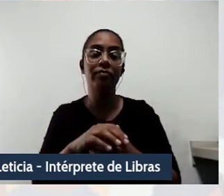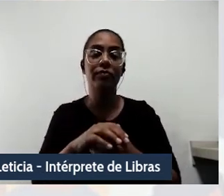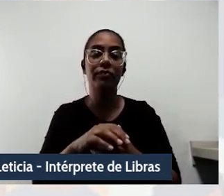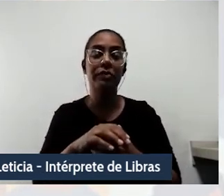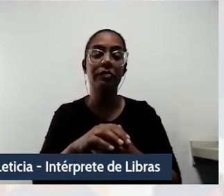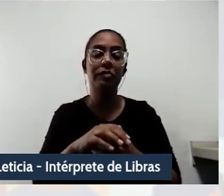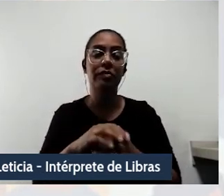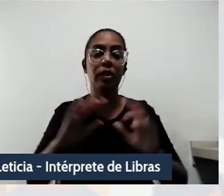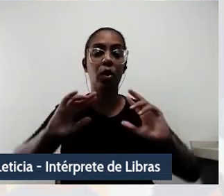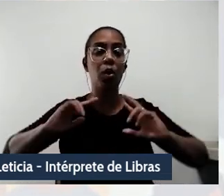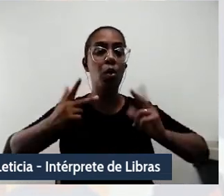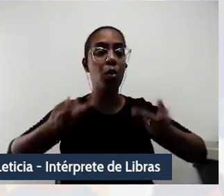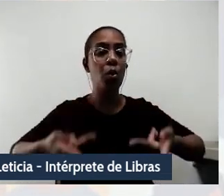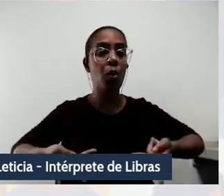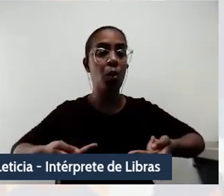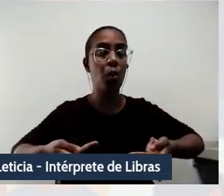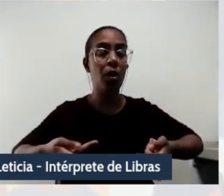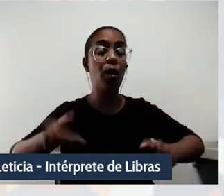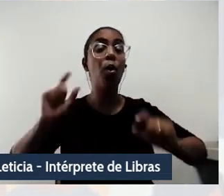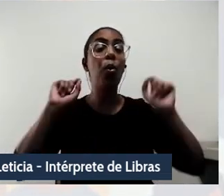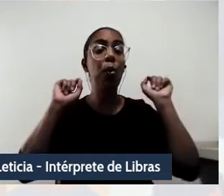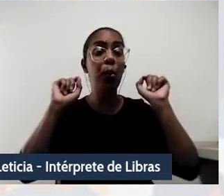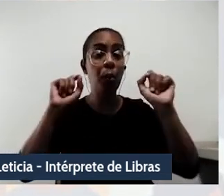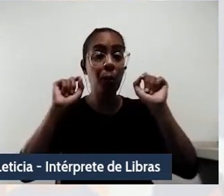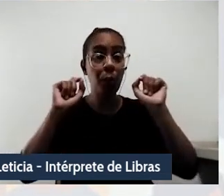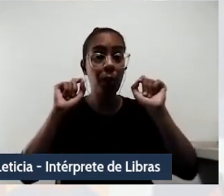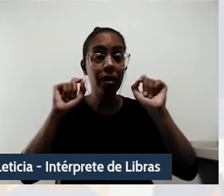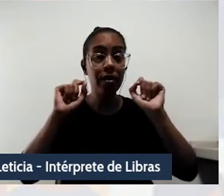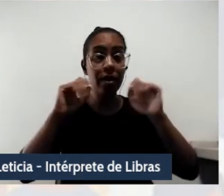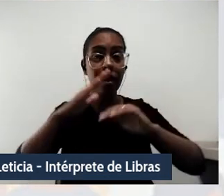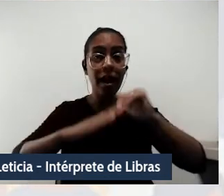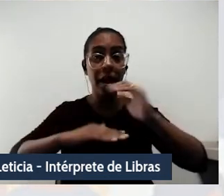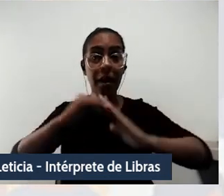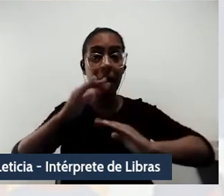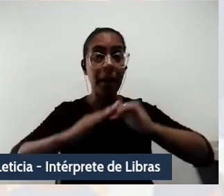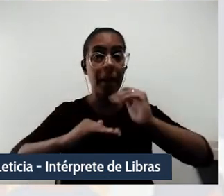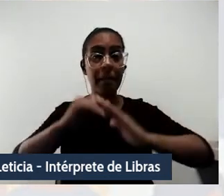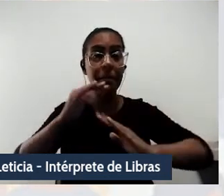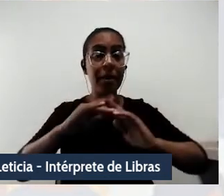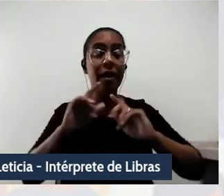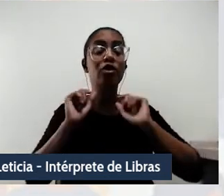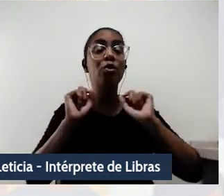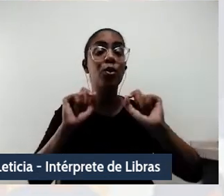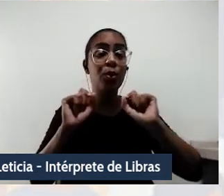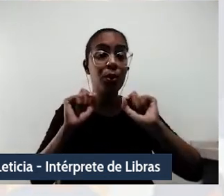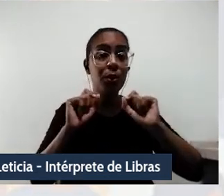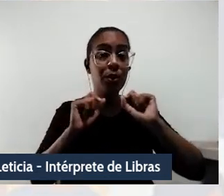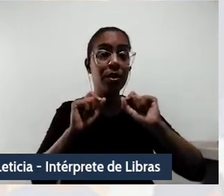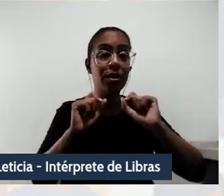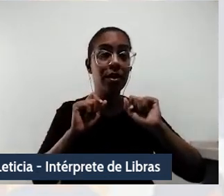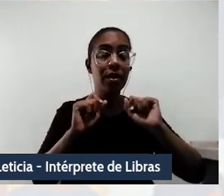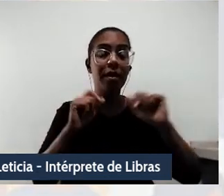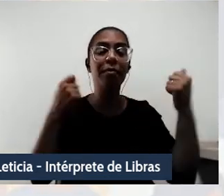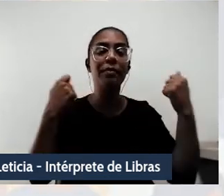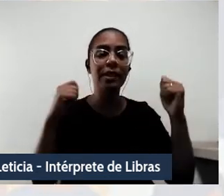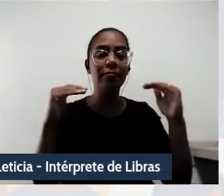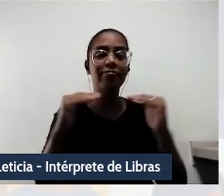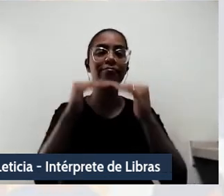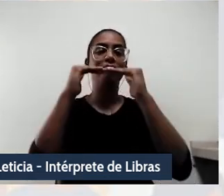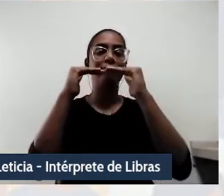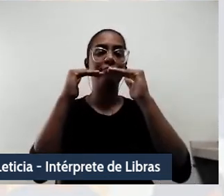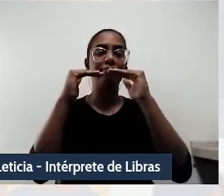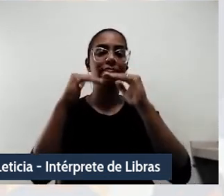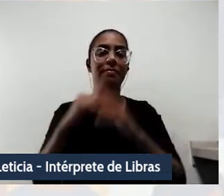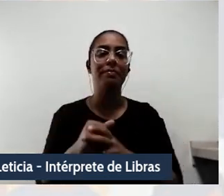humano e nossas ações devem ir ao encontro de nossos pensamentos. Talvez hoje devemos